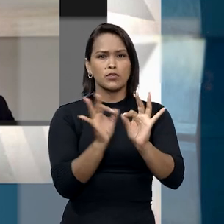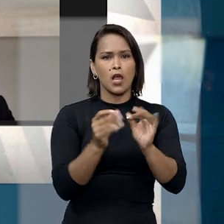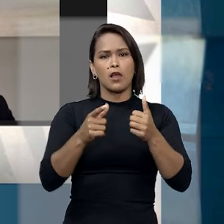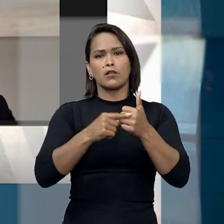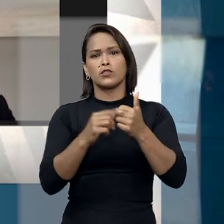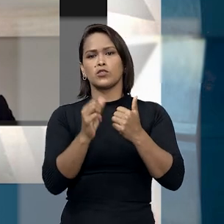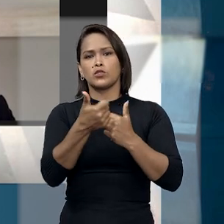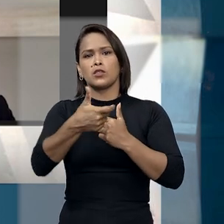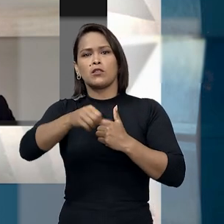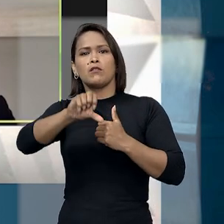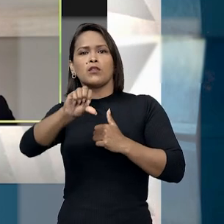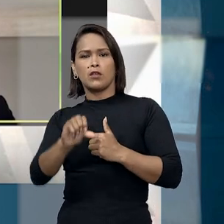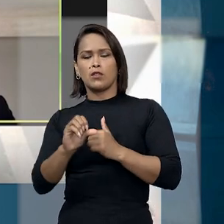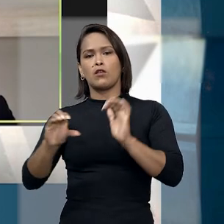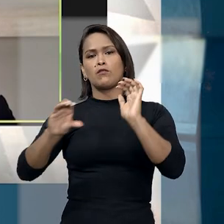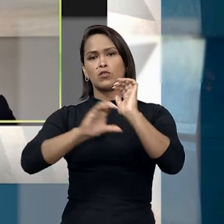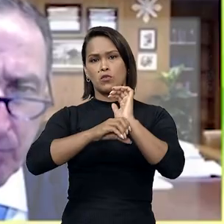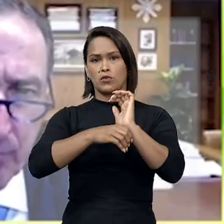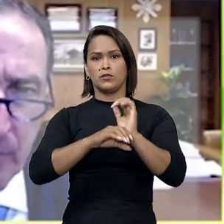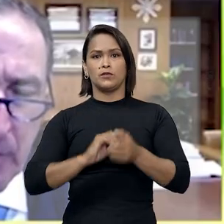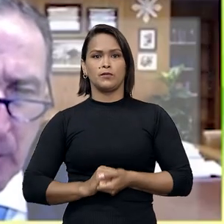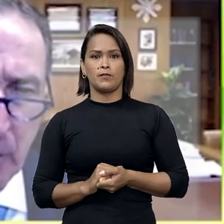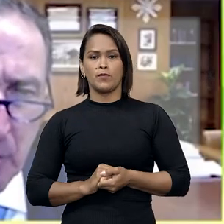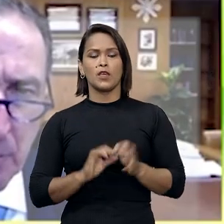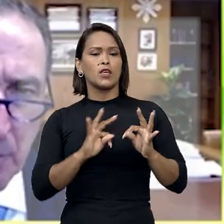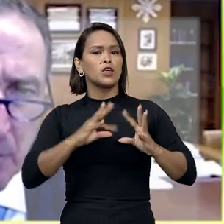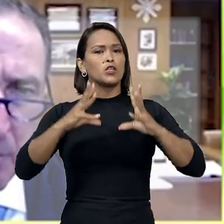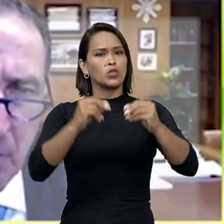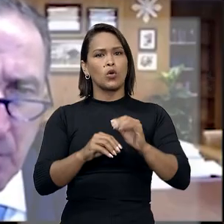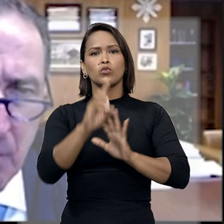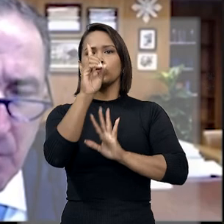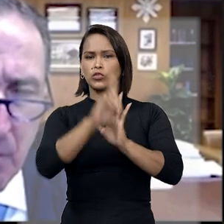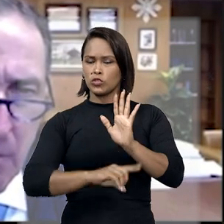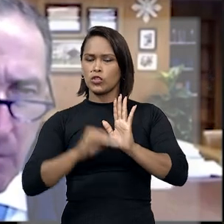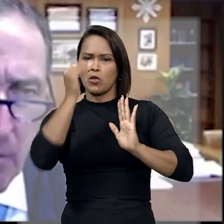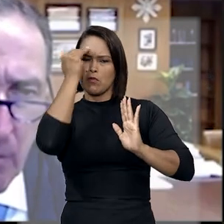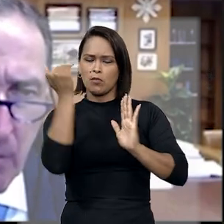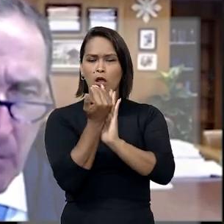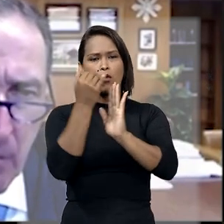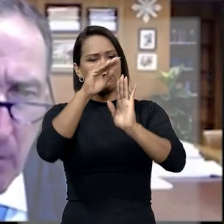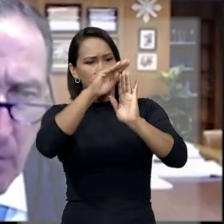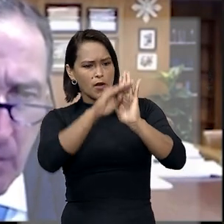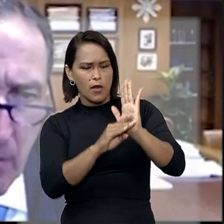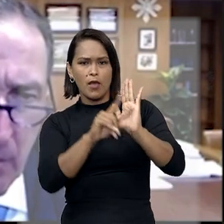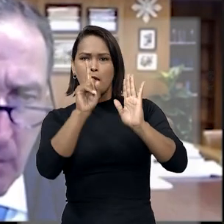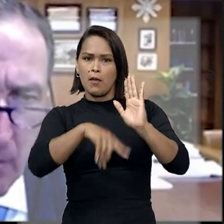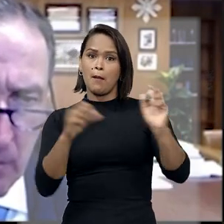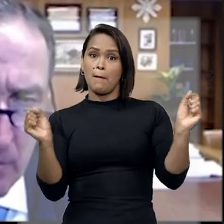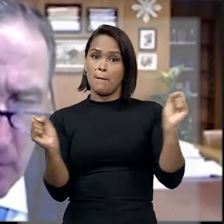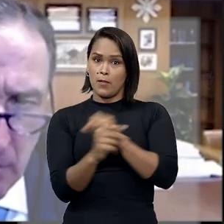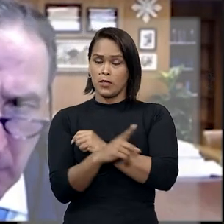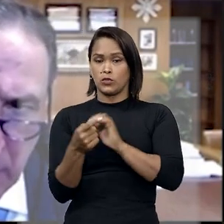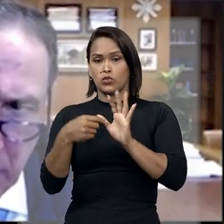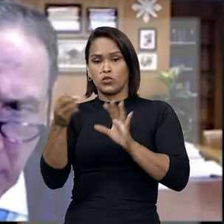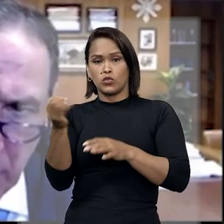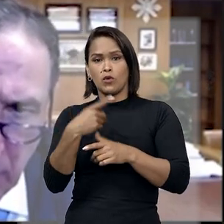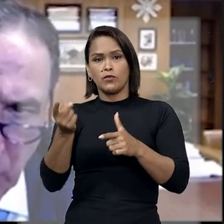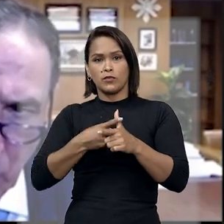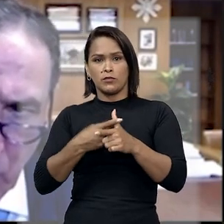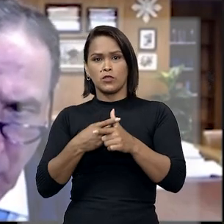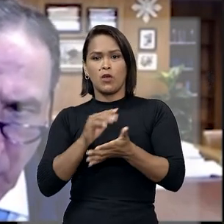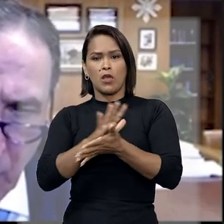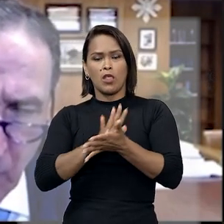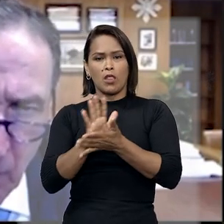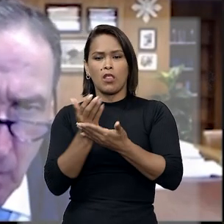artigo 299 do Código Civil. E todos os direitos e deveres relacionados passaram para o novo devedor, sem